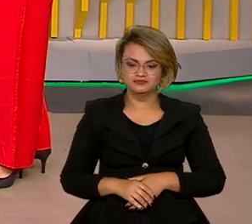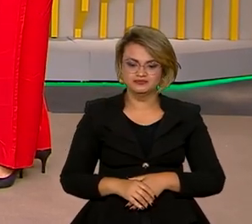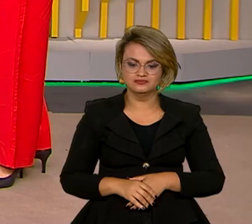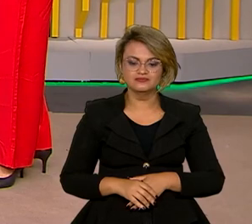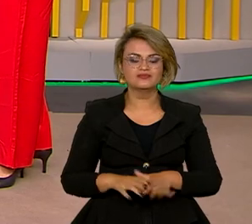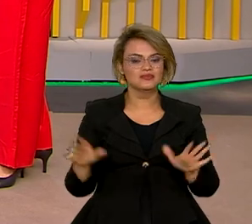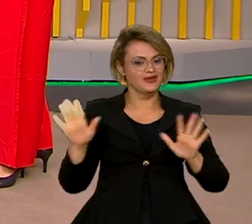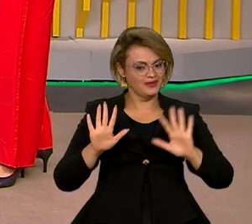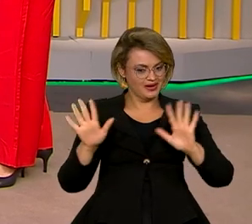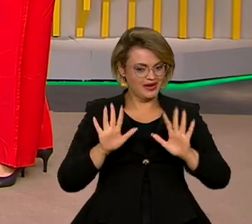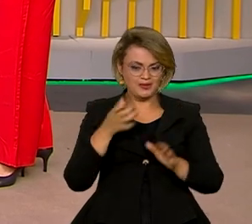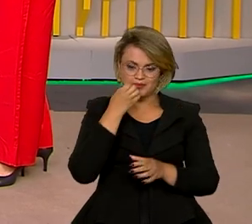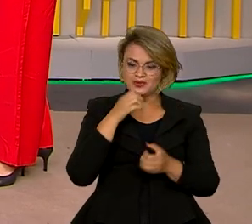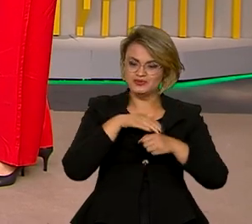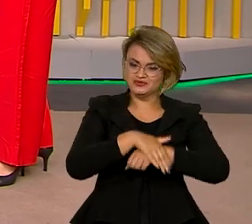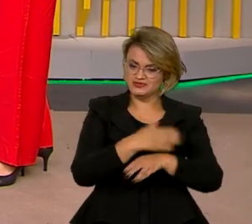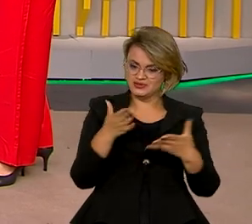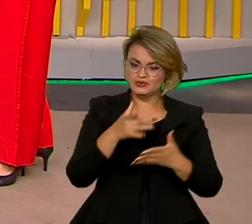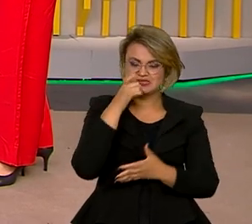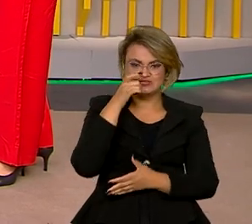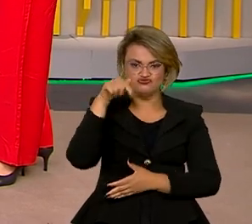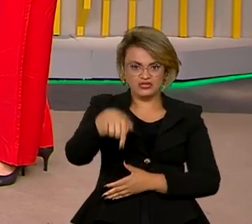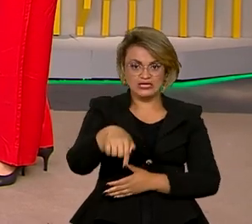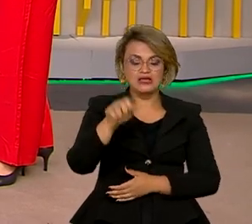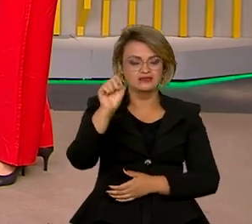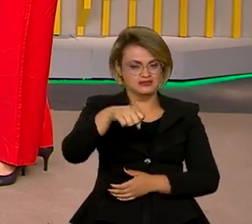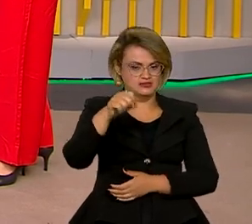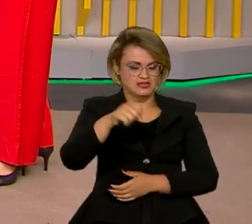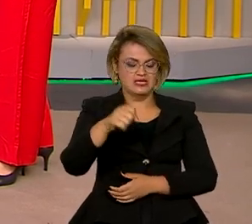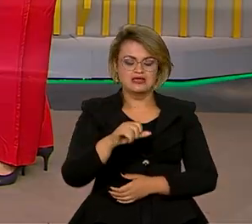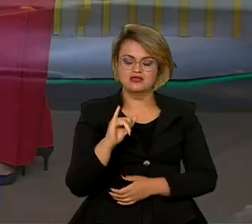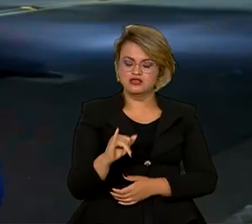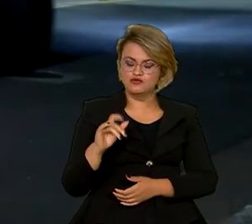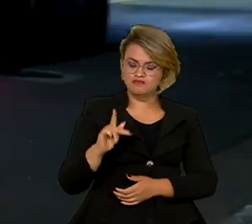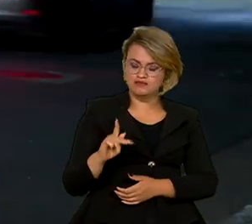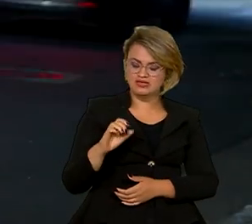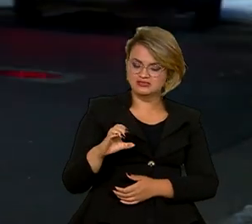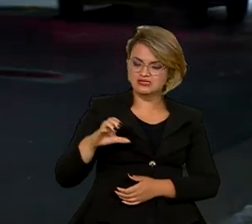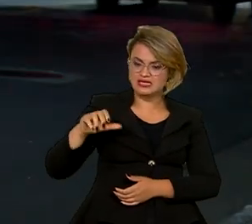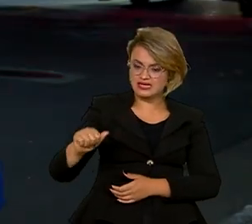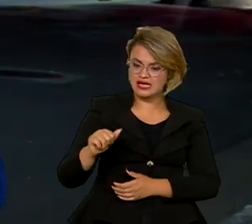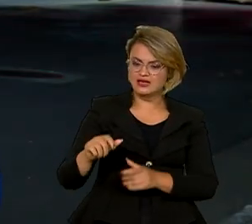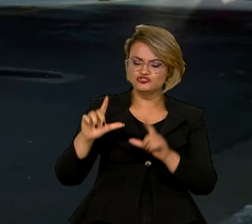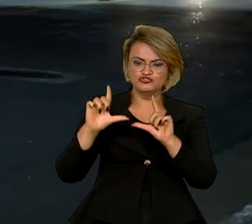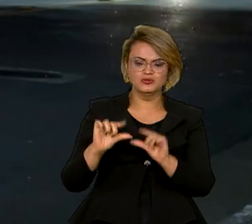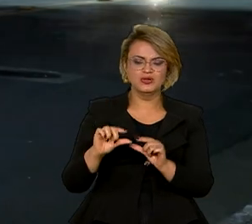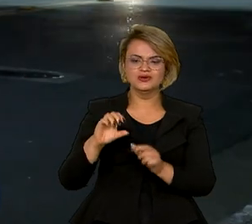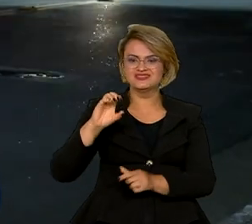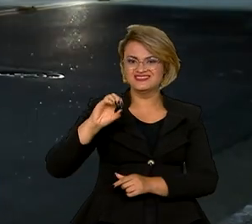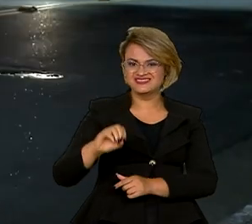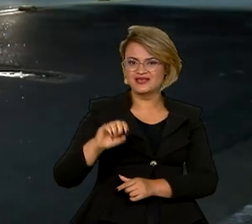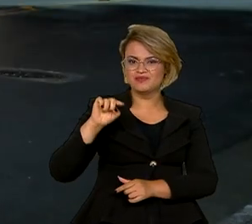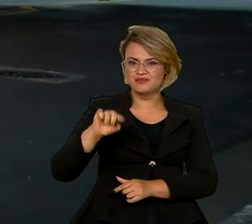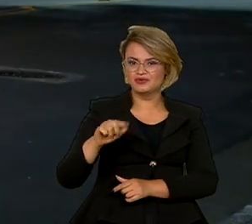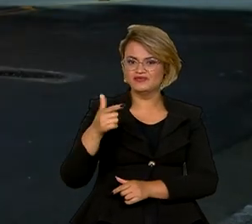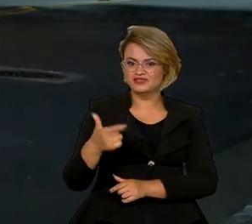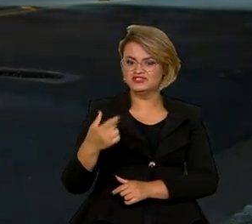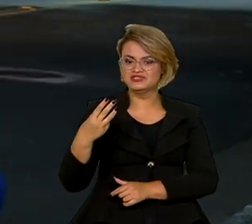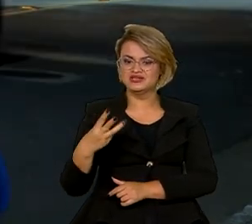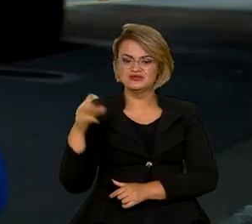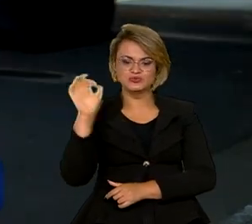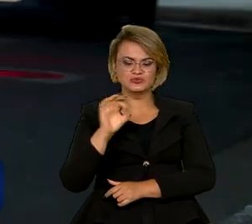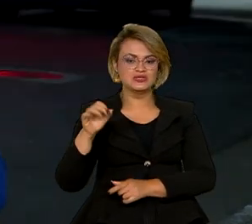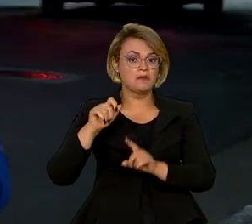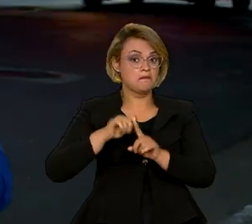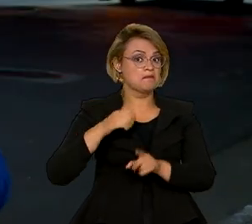Oi, Ana, boa noite pra você, pro Roberto, pra todo mundo que tá com a gente. Exatamente, o IPCA, ele até cresceu, veio em 0,23% em